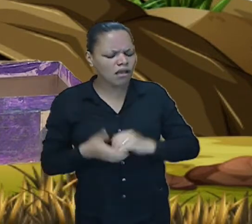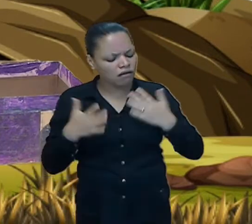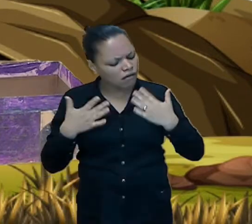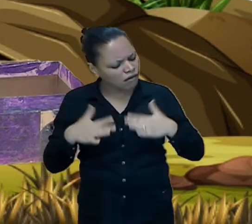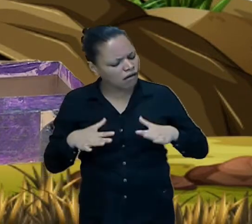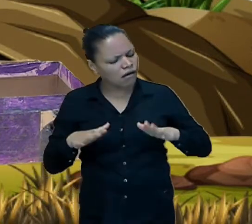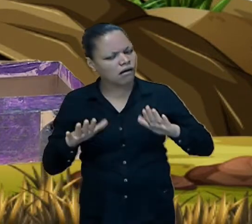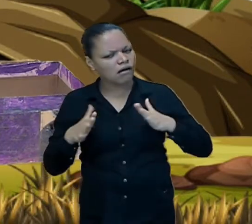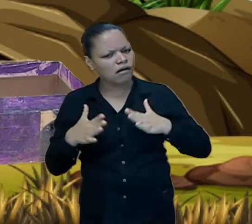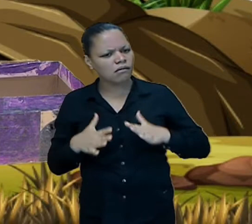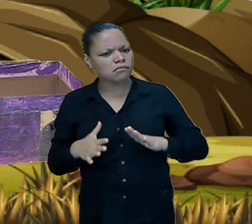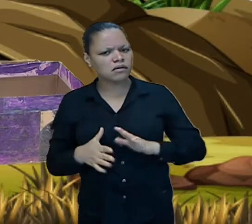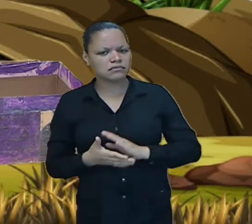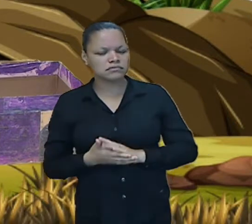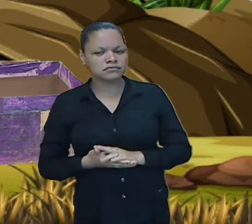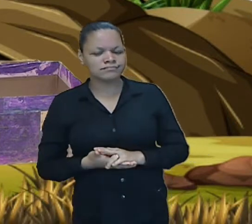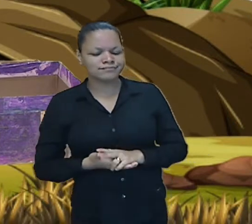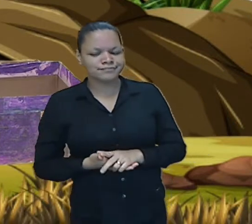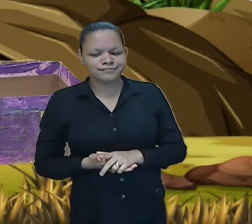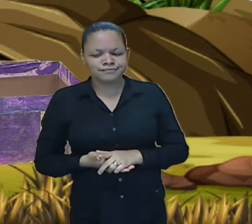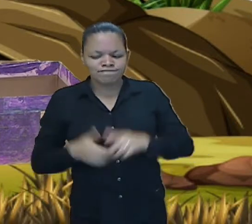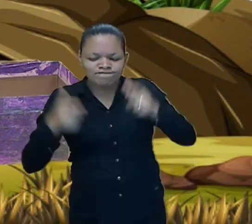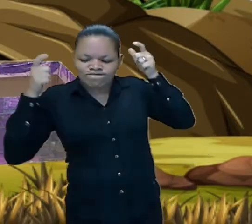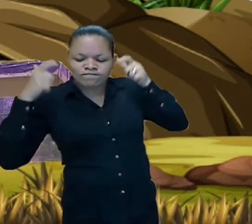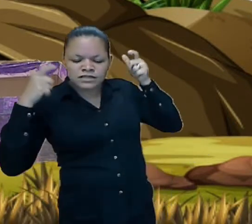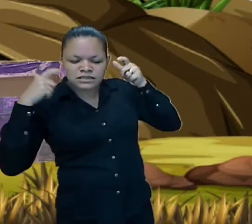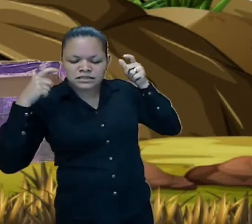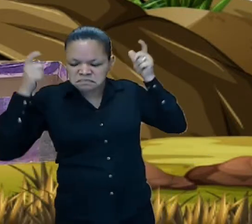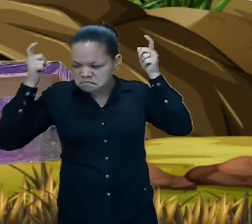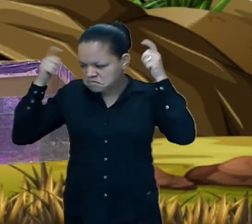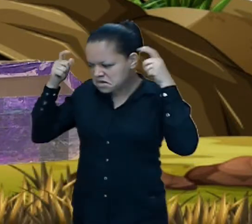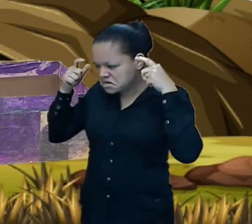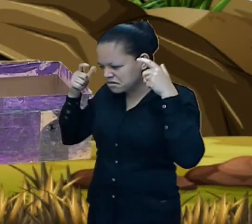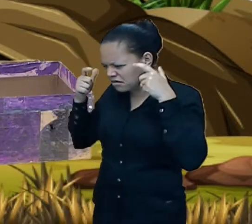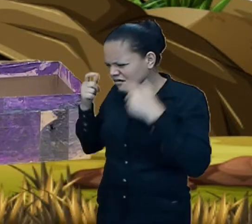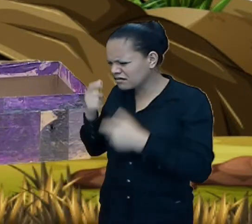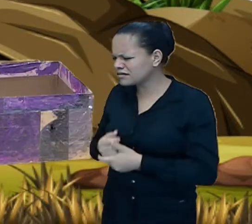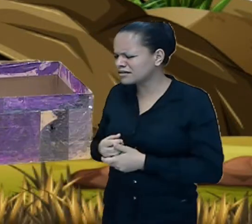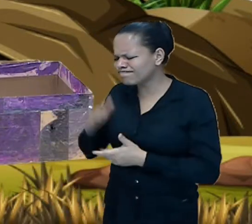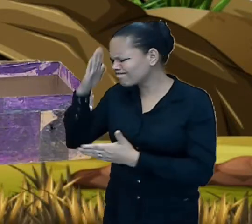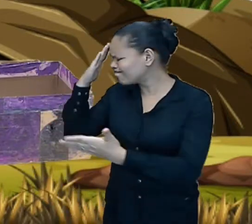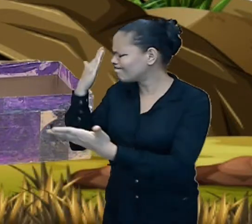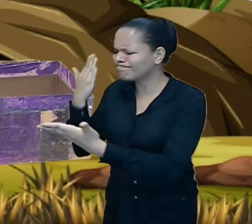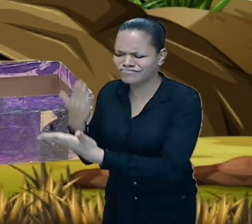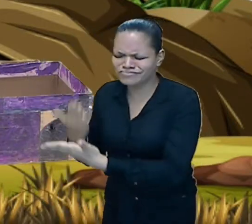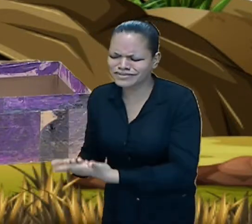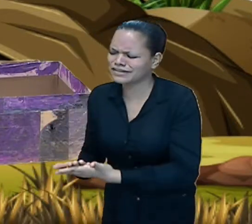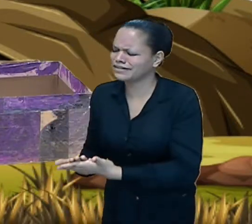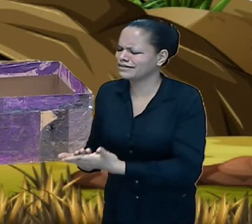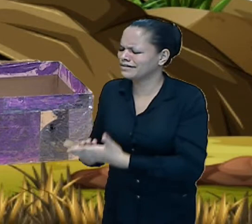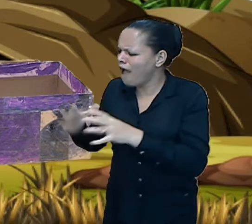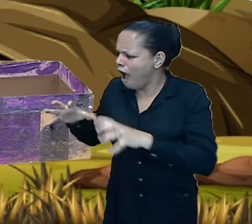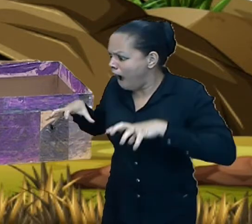eu não acredito em você eu li nessa caixa que você vai me devorar eu